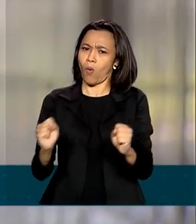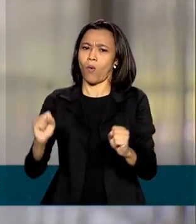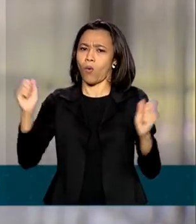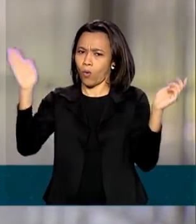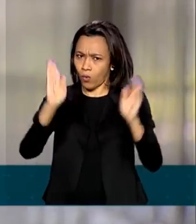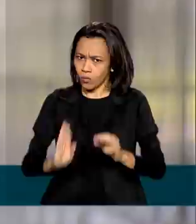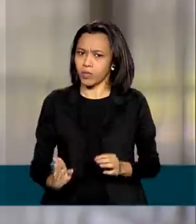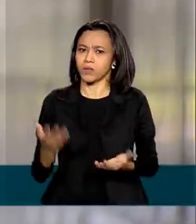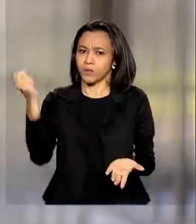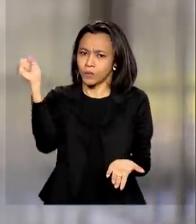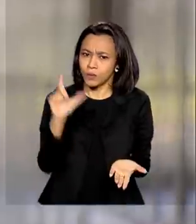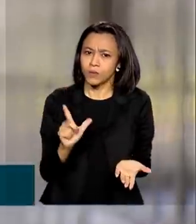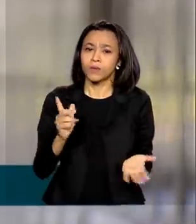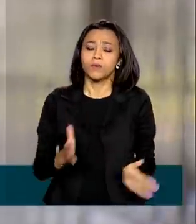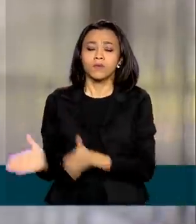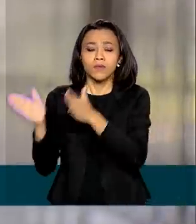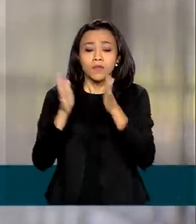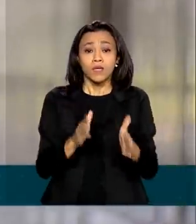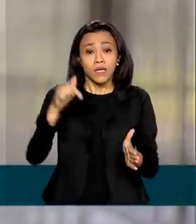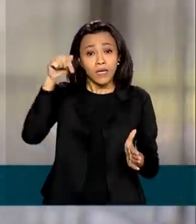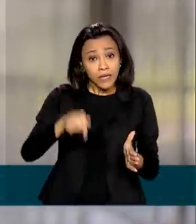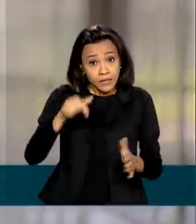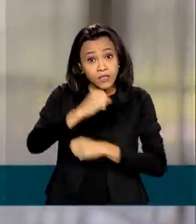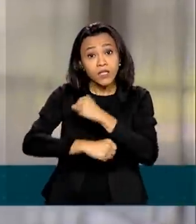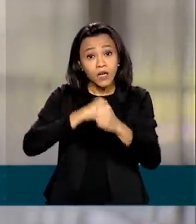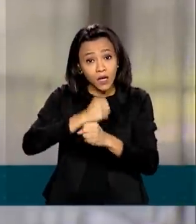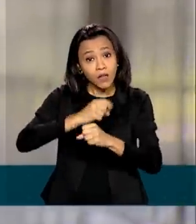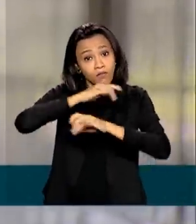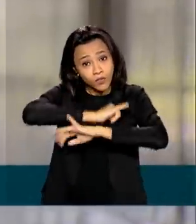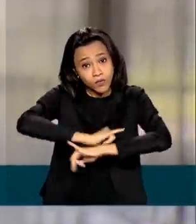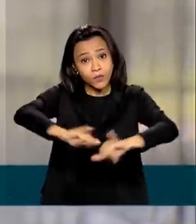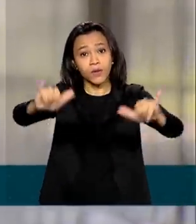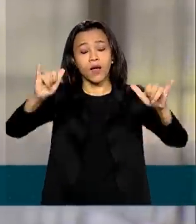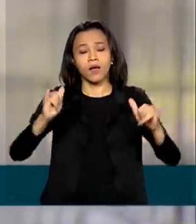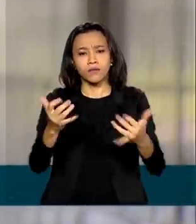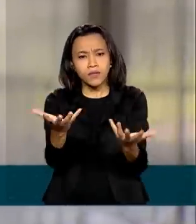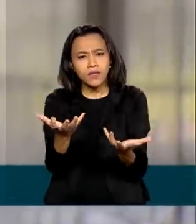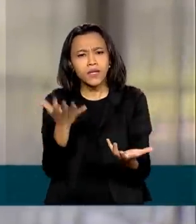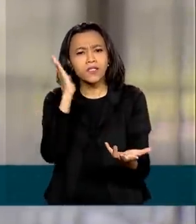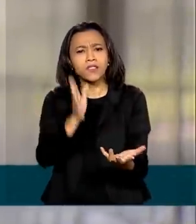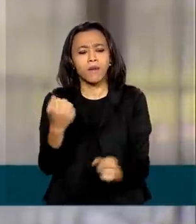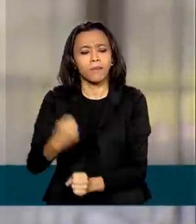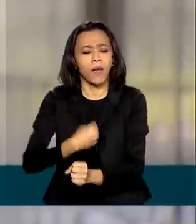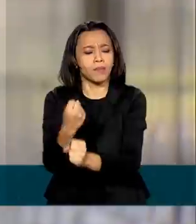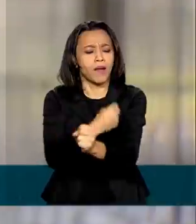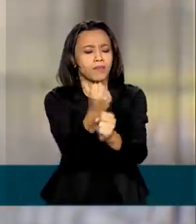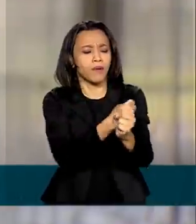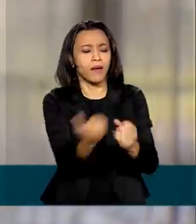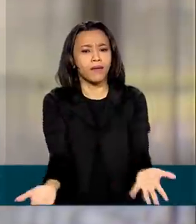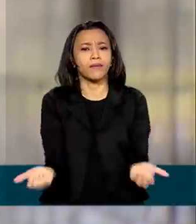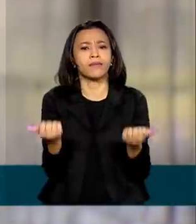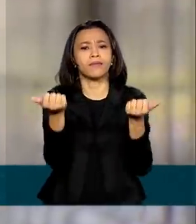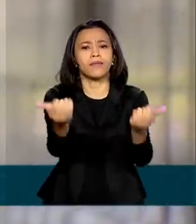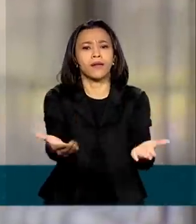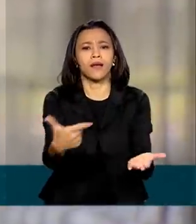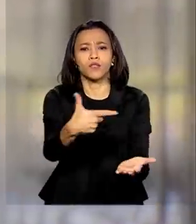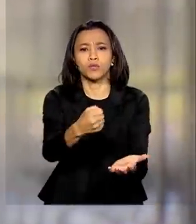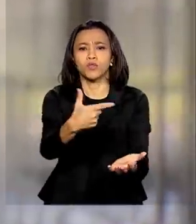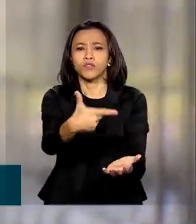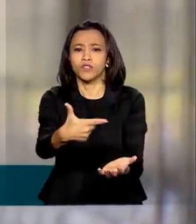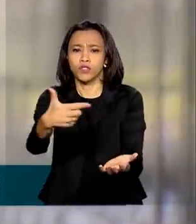programa foi lançado em fevereiro deste ano e promete entregar as primeiras obras já em 2021. Devem ser